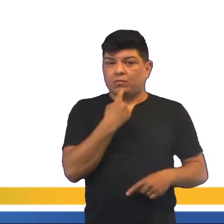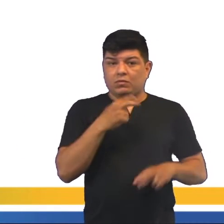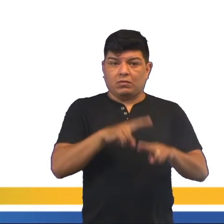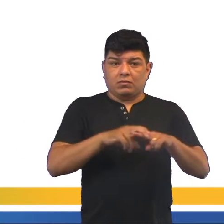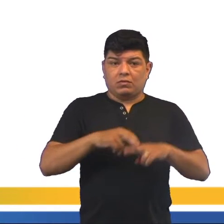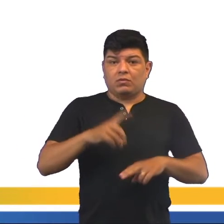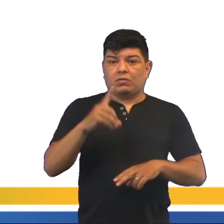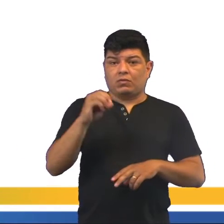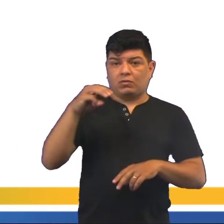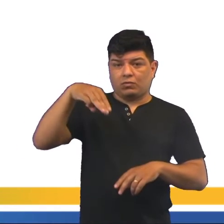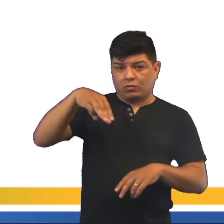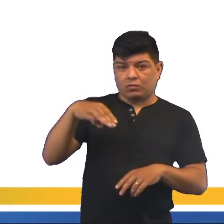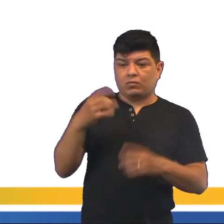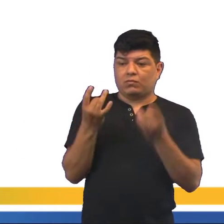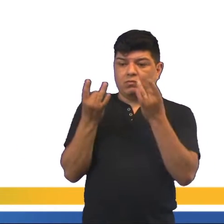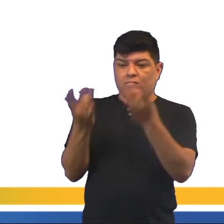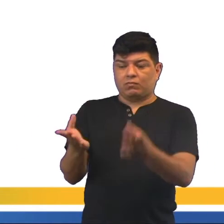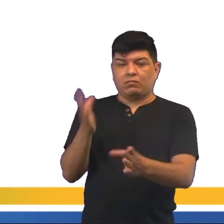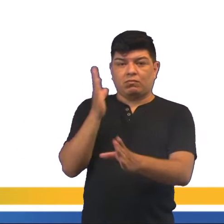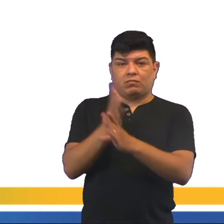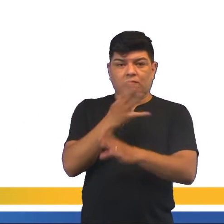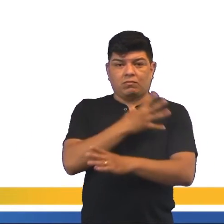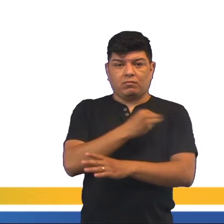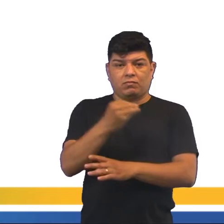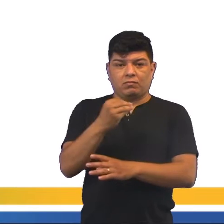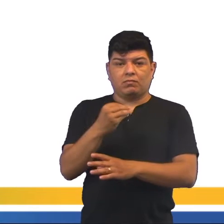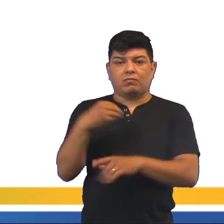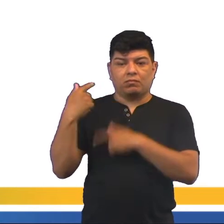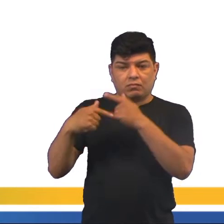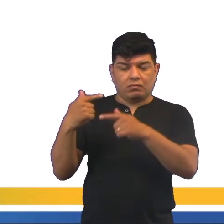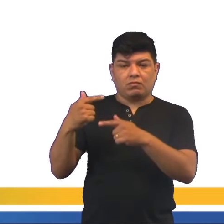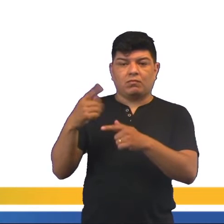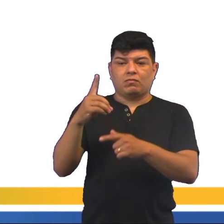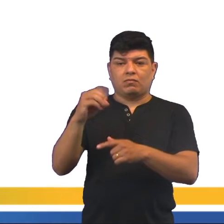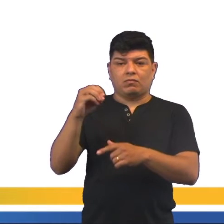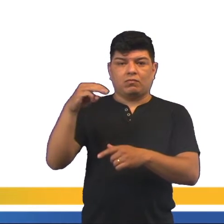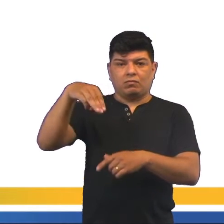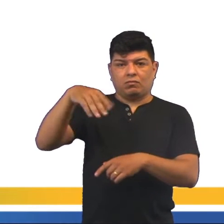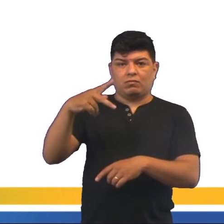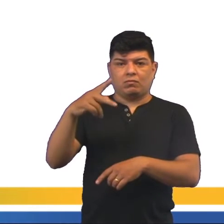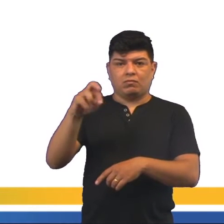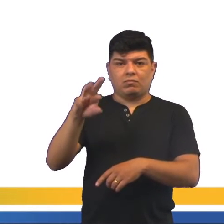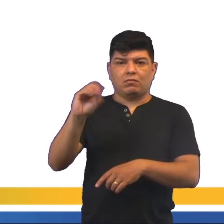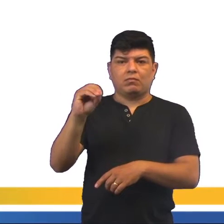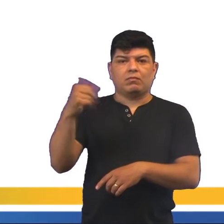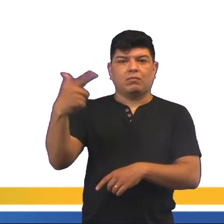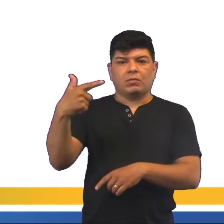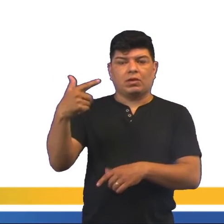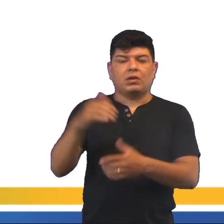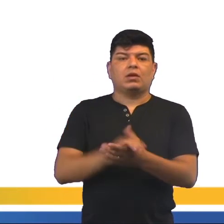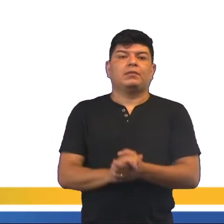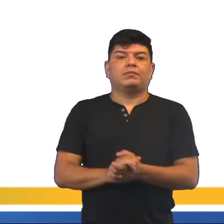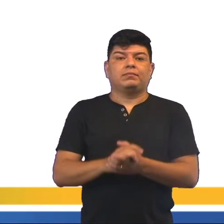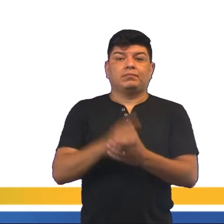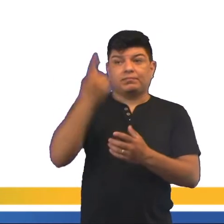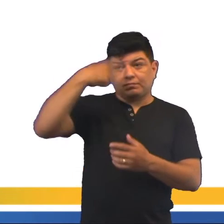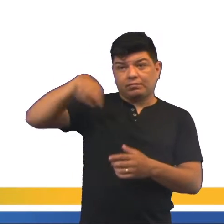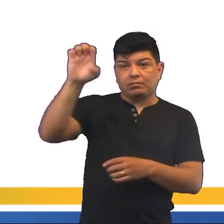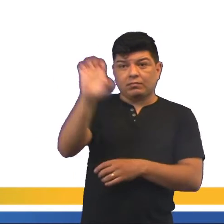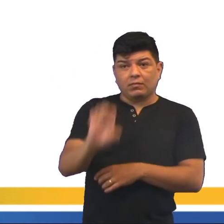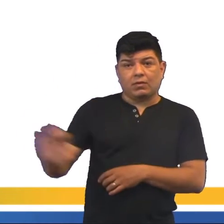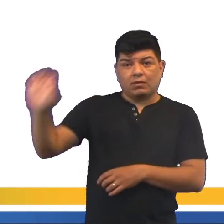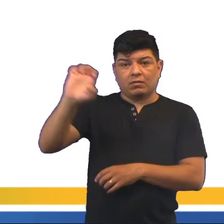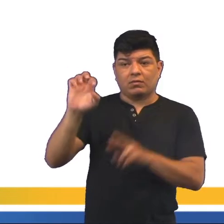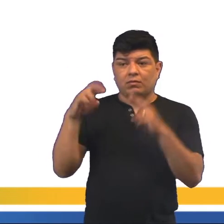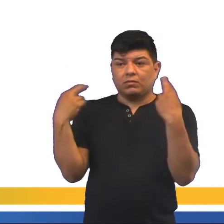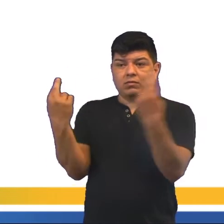Pedro I abdica do trono em favor do seu filho, né? E herdeiro Dom Pedro II. Em seguida, né? Ele parte para a Europa a fim de